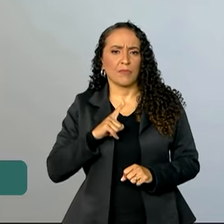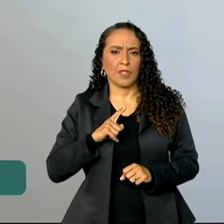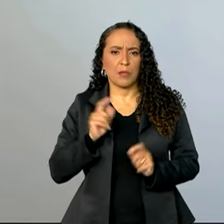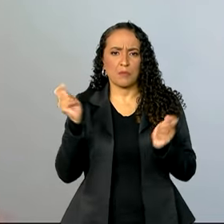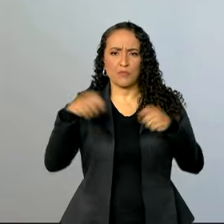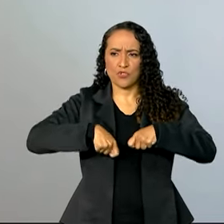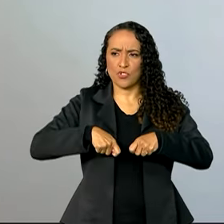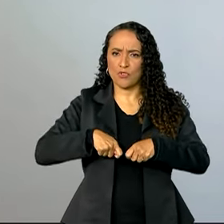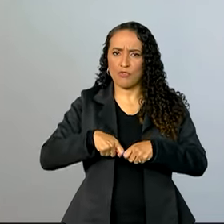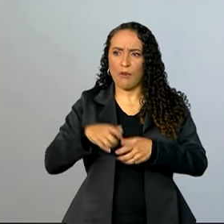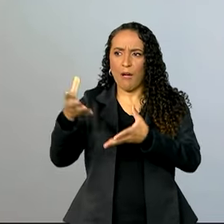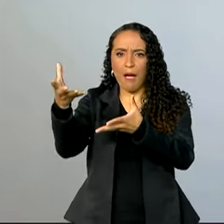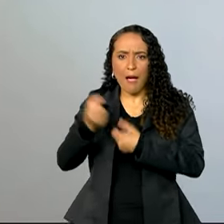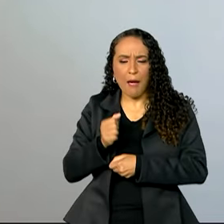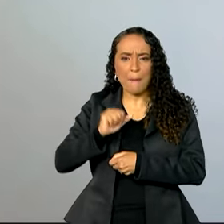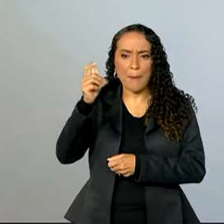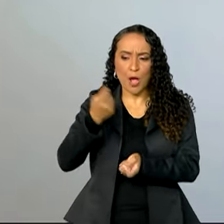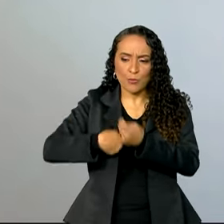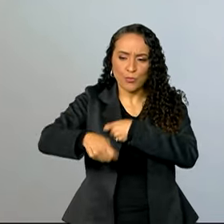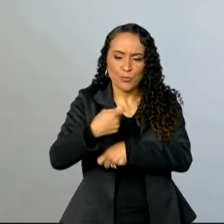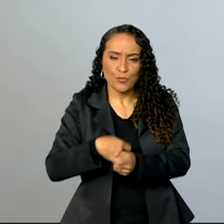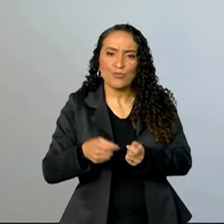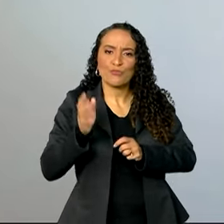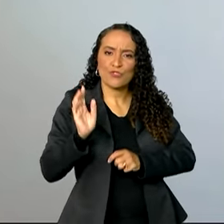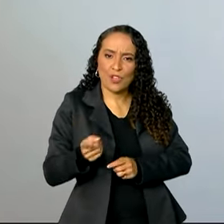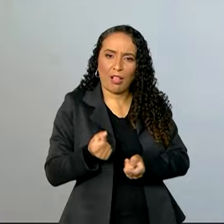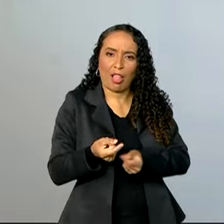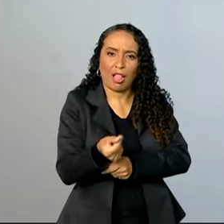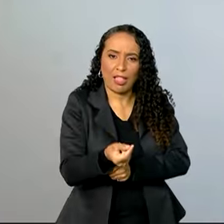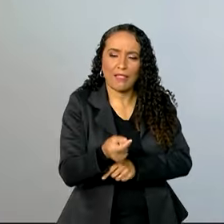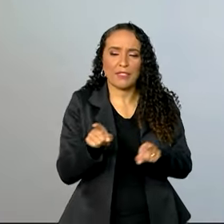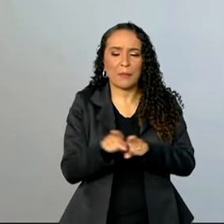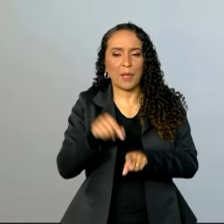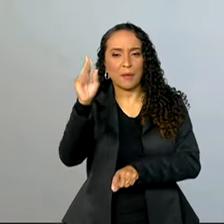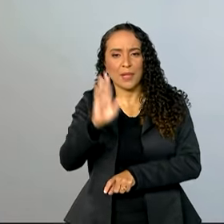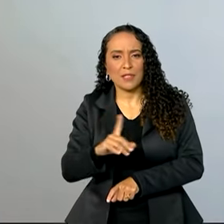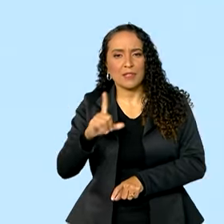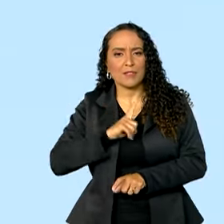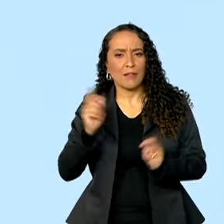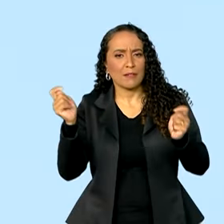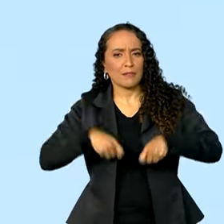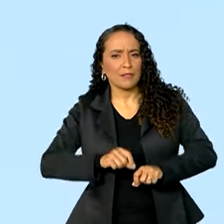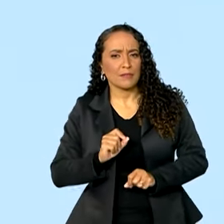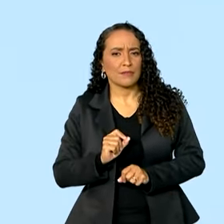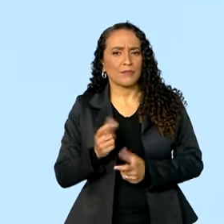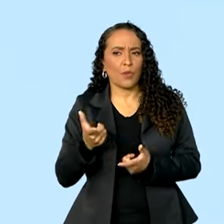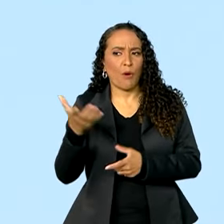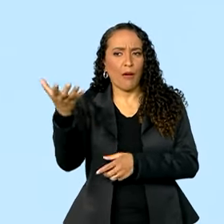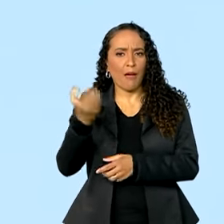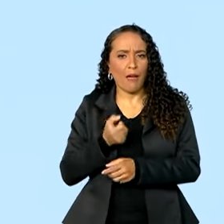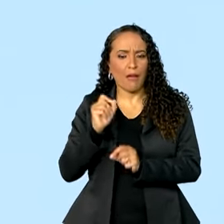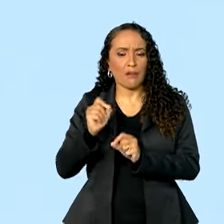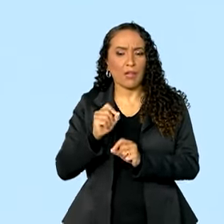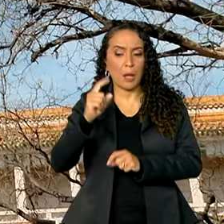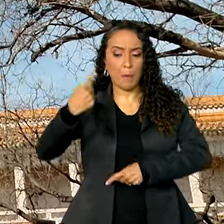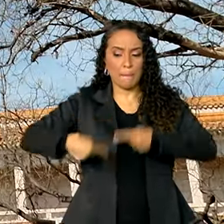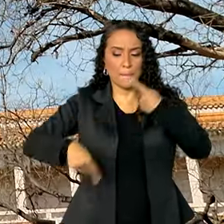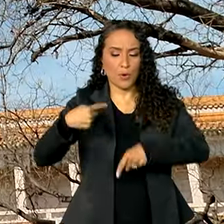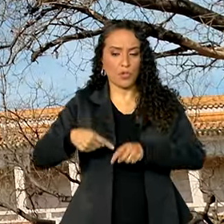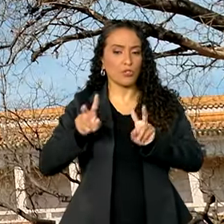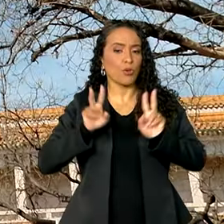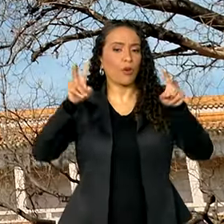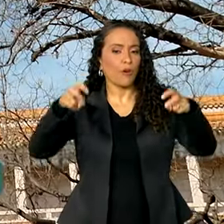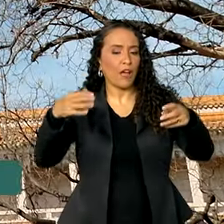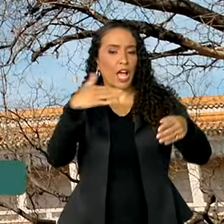em termos econômicos e comerciais, como já ganha. O Brasil tem muito a ganhar em termos políticos do ponto de vista do que